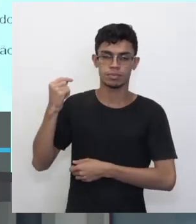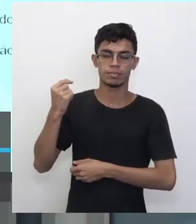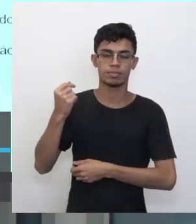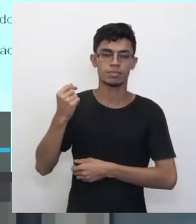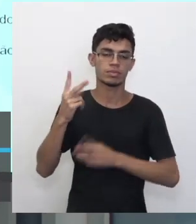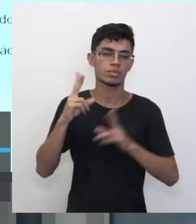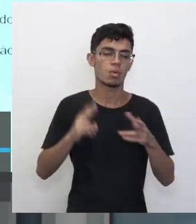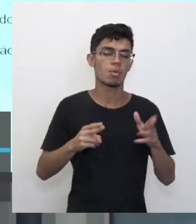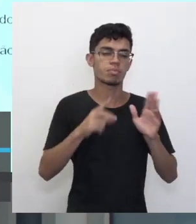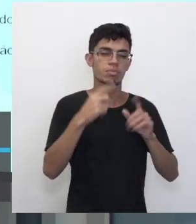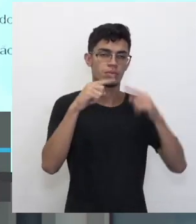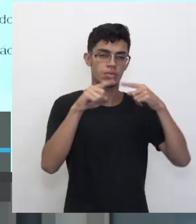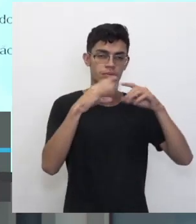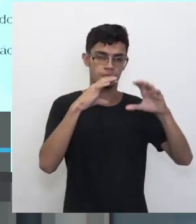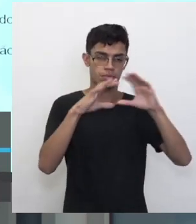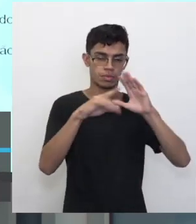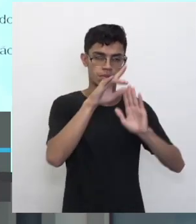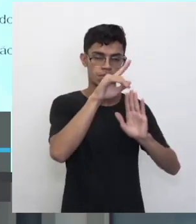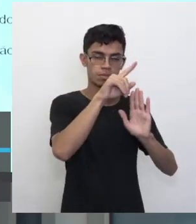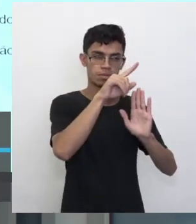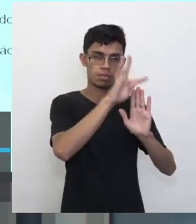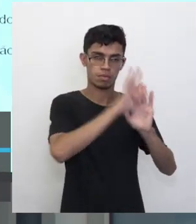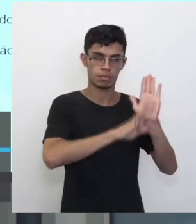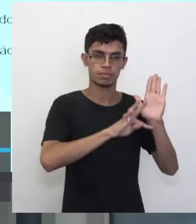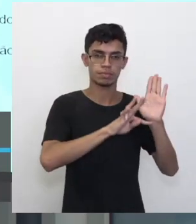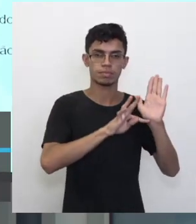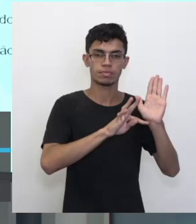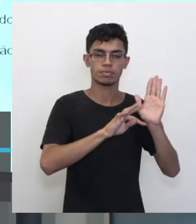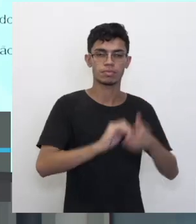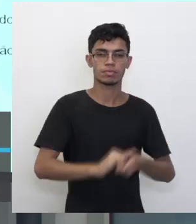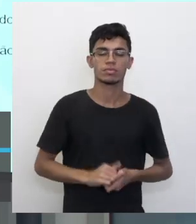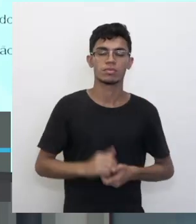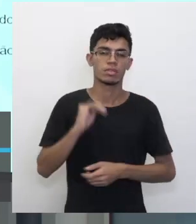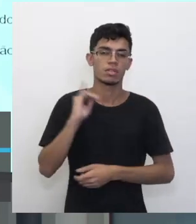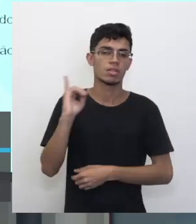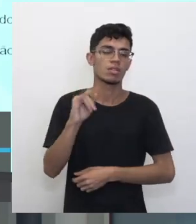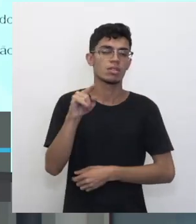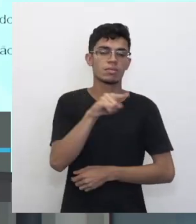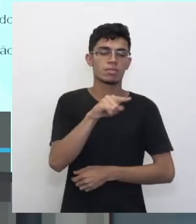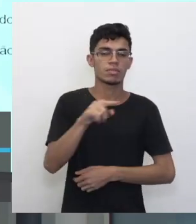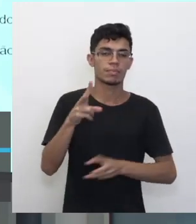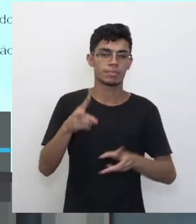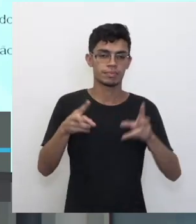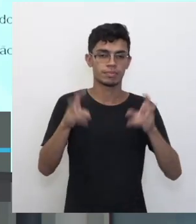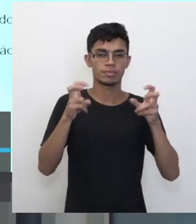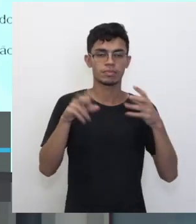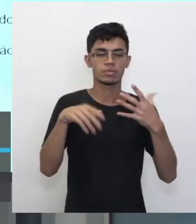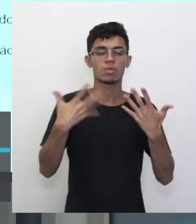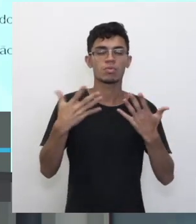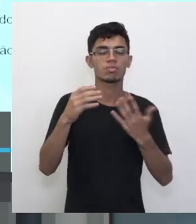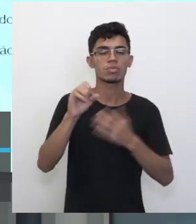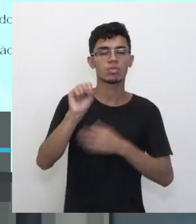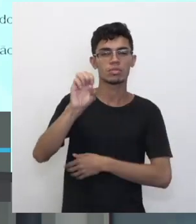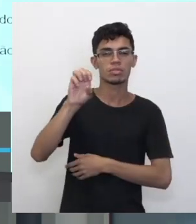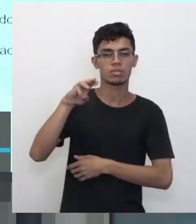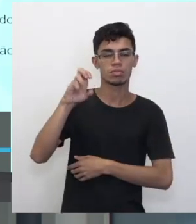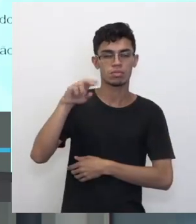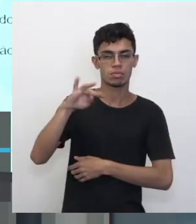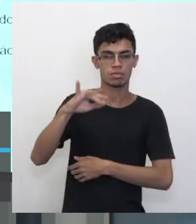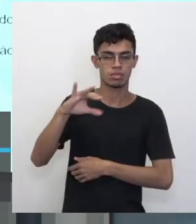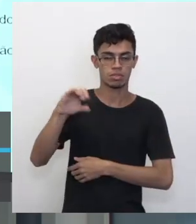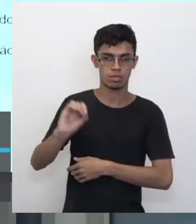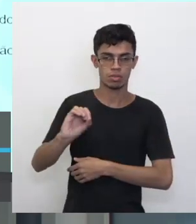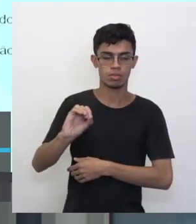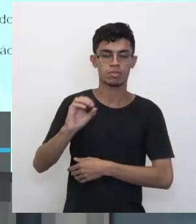canção. Nos demais textos que você vê por aí, mundo afora, é importantíssimo você ver a qual campo semântico, qual é o universo